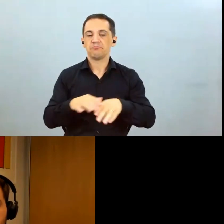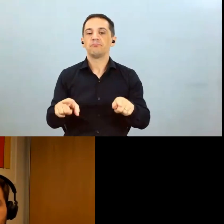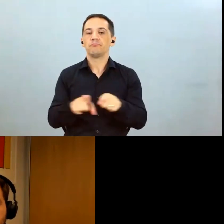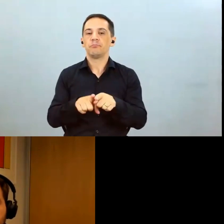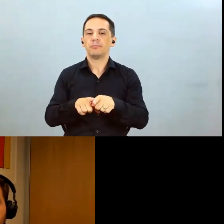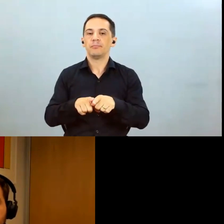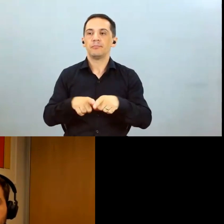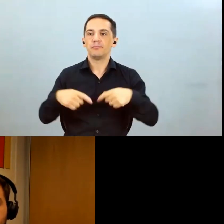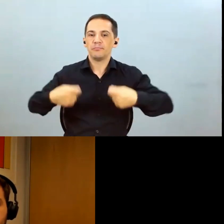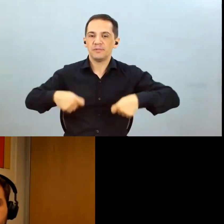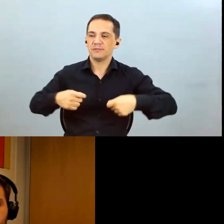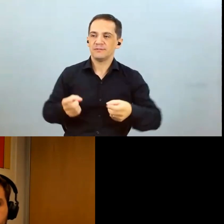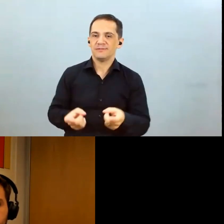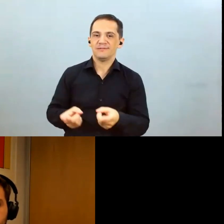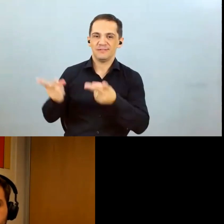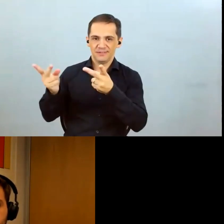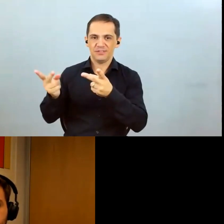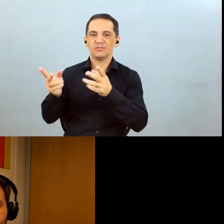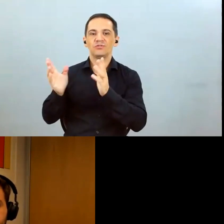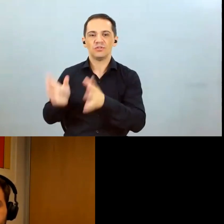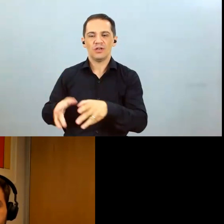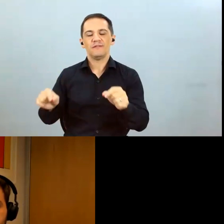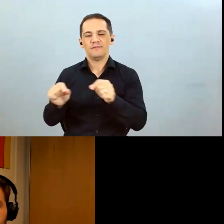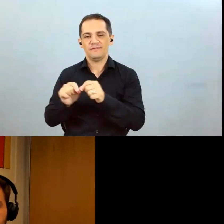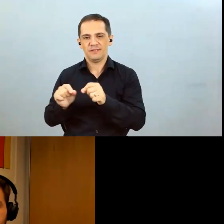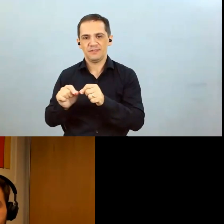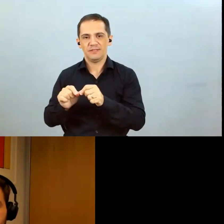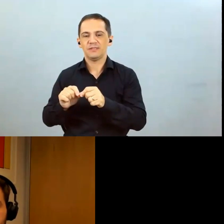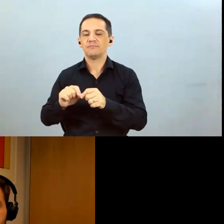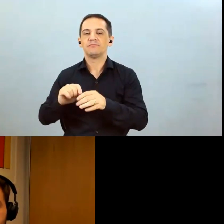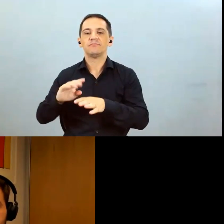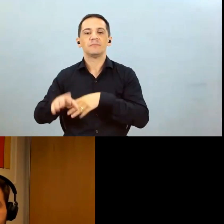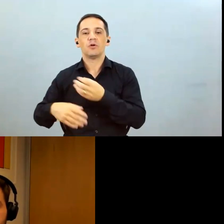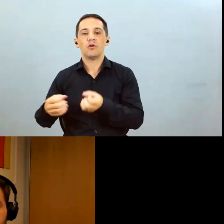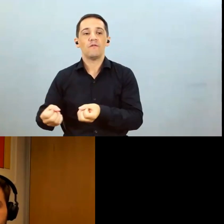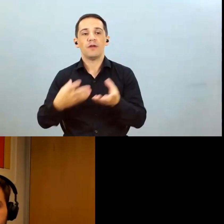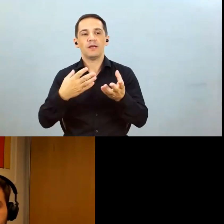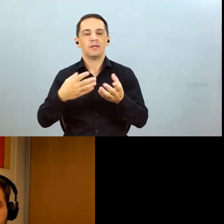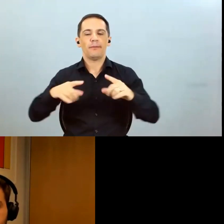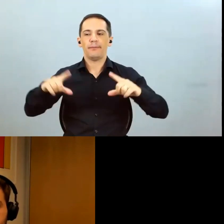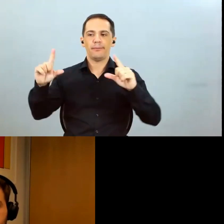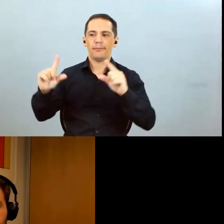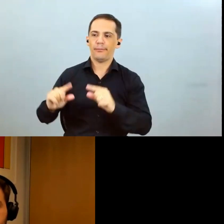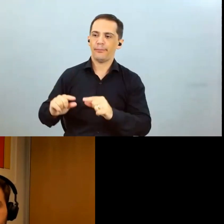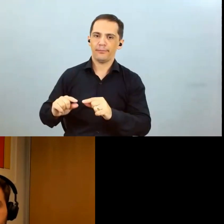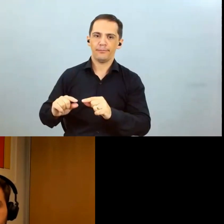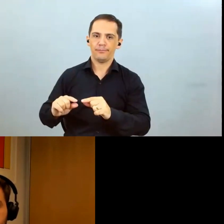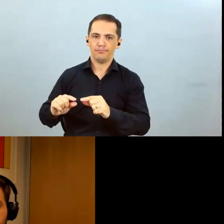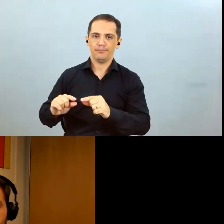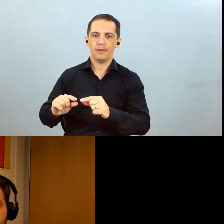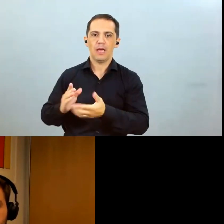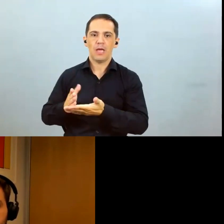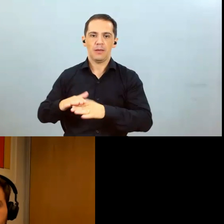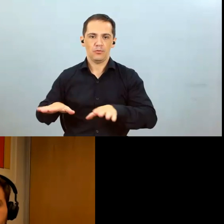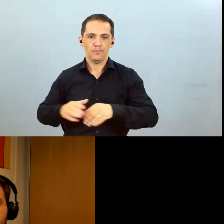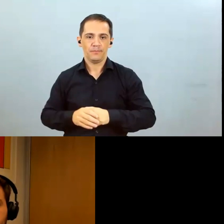colocar o produtor vendeu e acabou gerando essa over oferta o milho provavelmente acontecerá